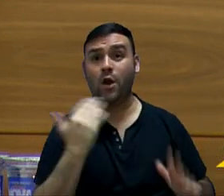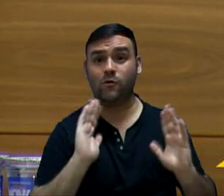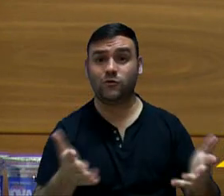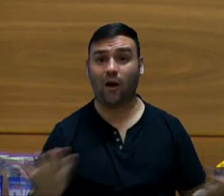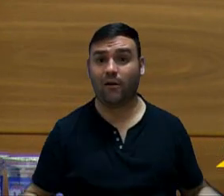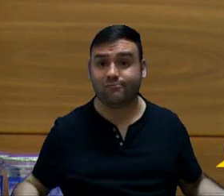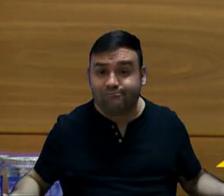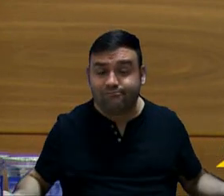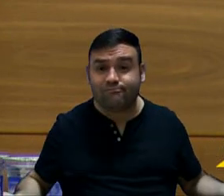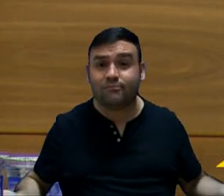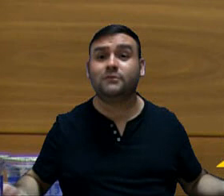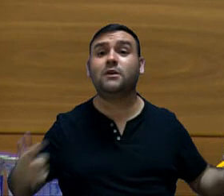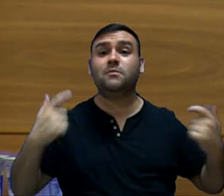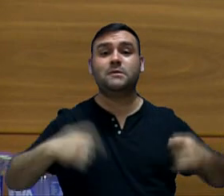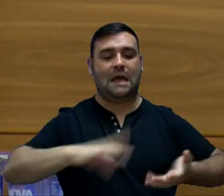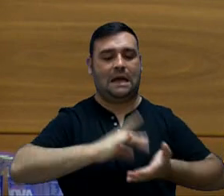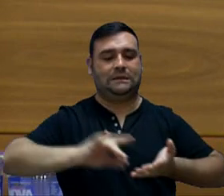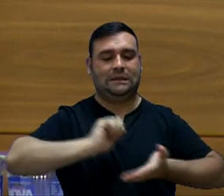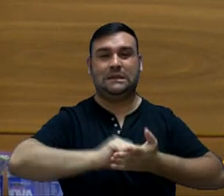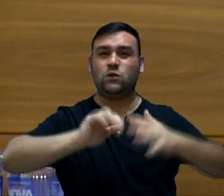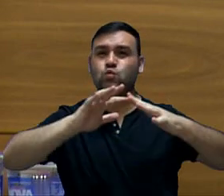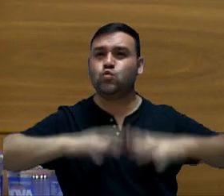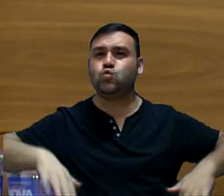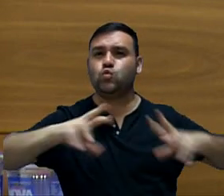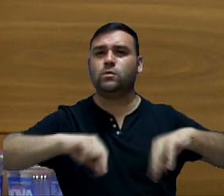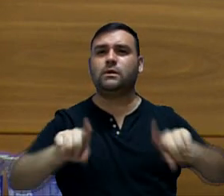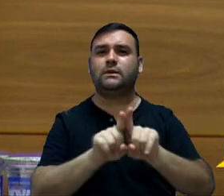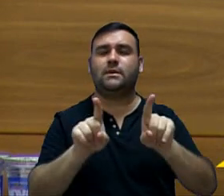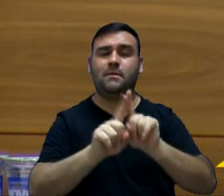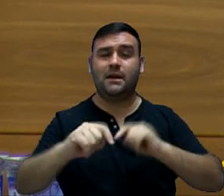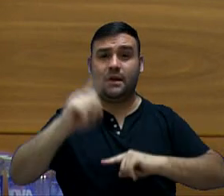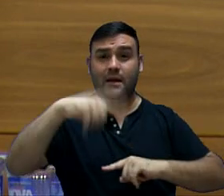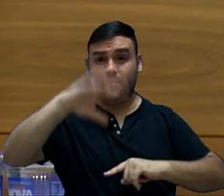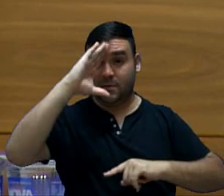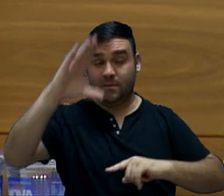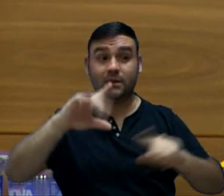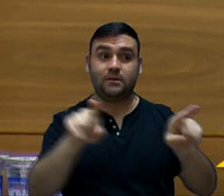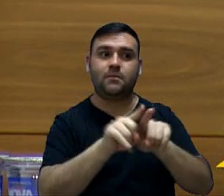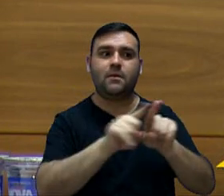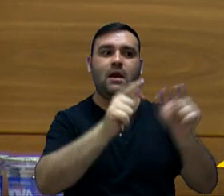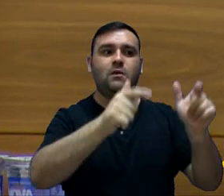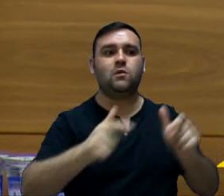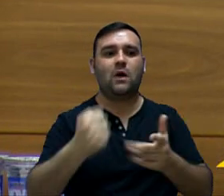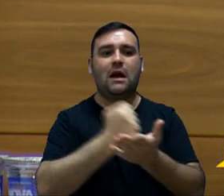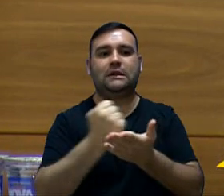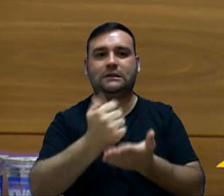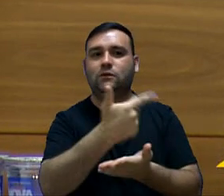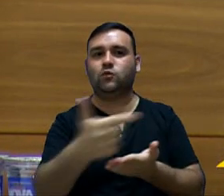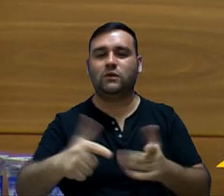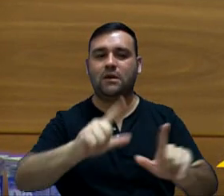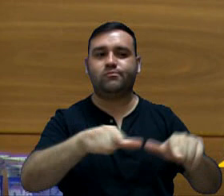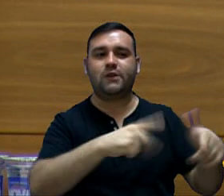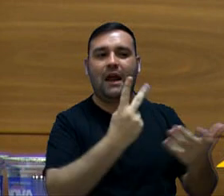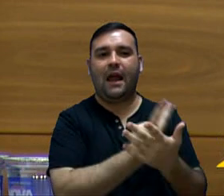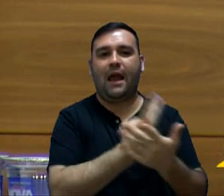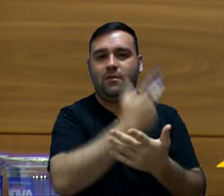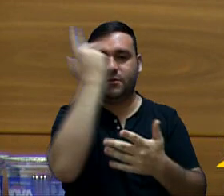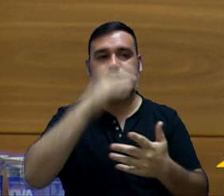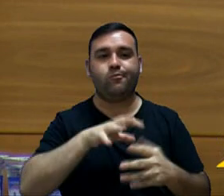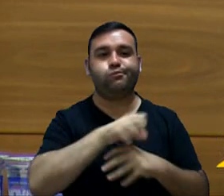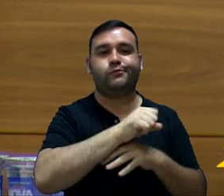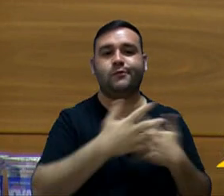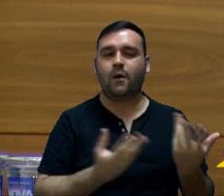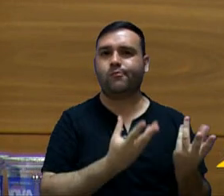precisamos fazer um recadastramento geral e um dos pontos... E irregulares até hoje que ficam simplesmente de posse,